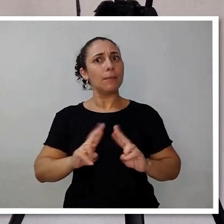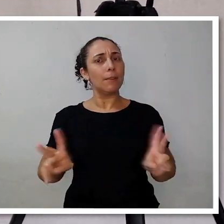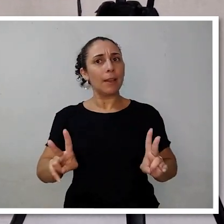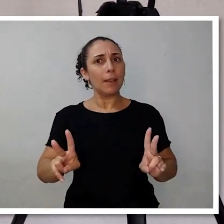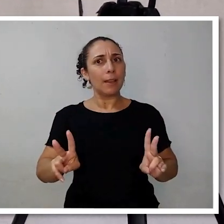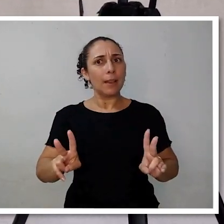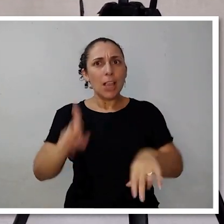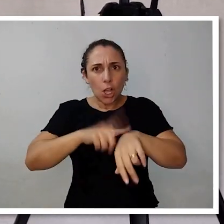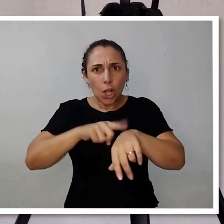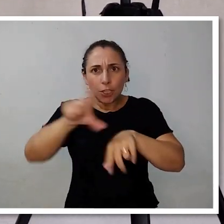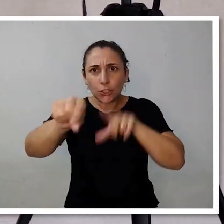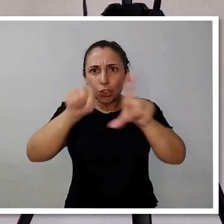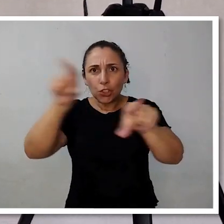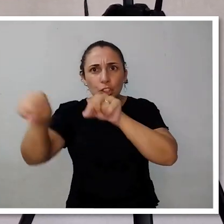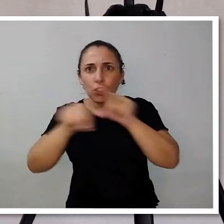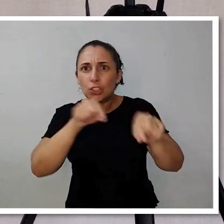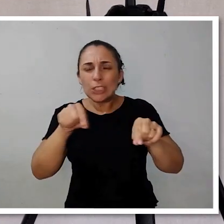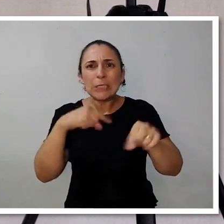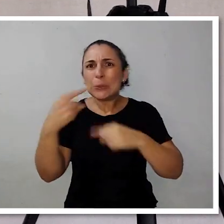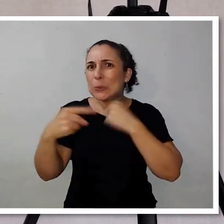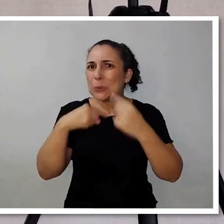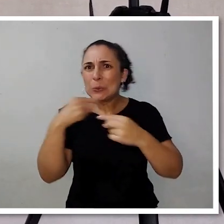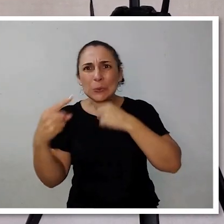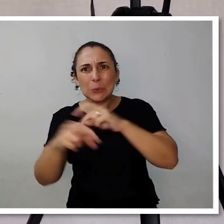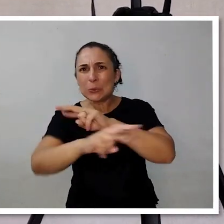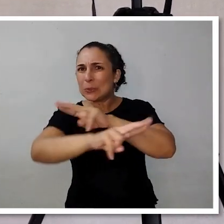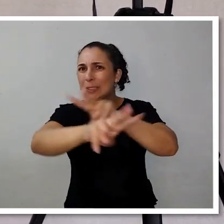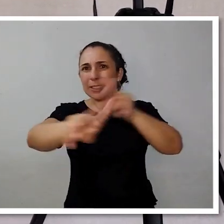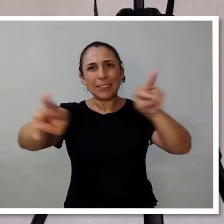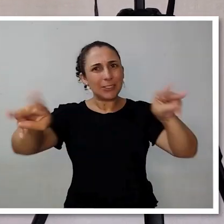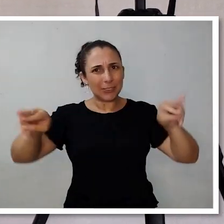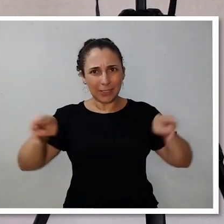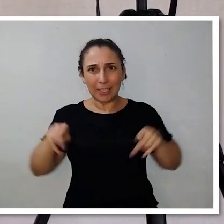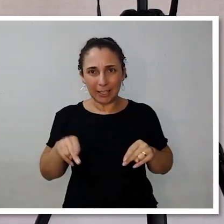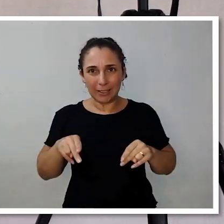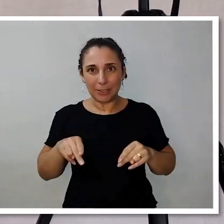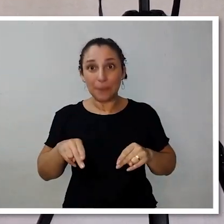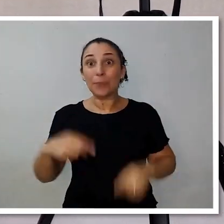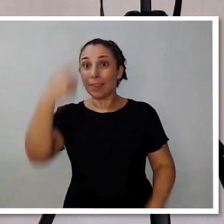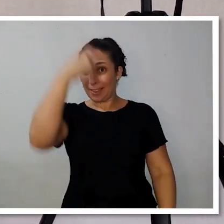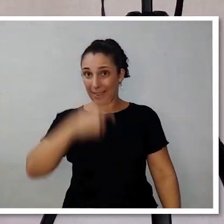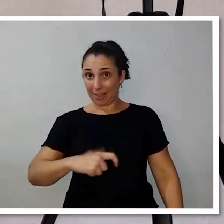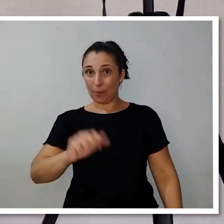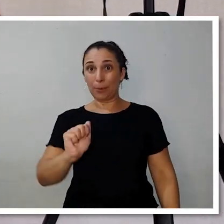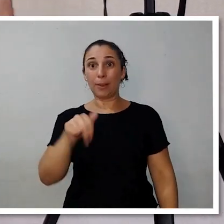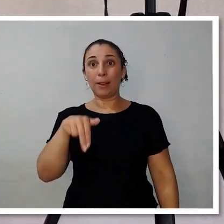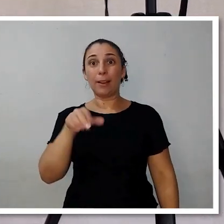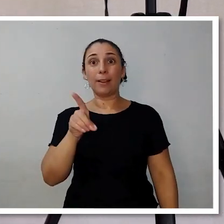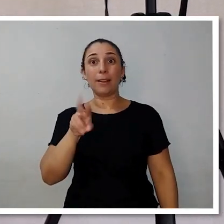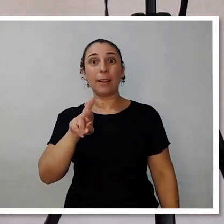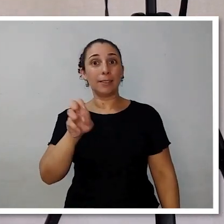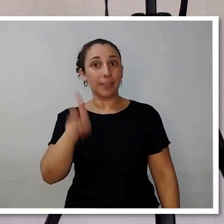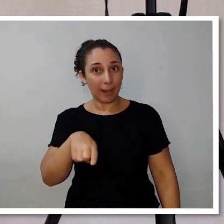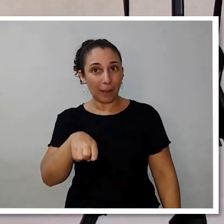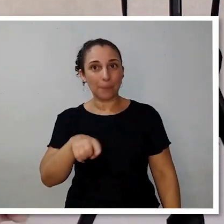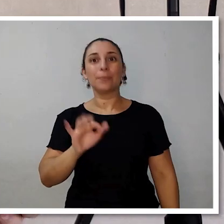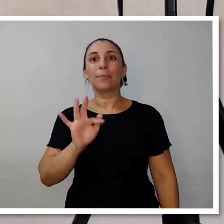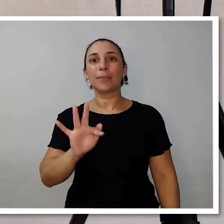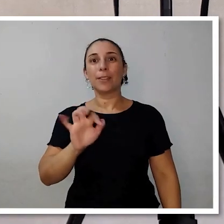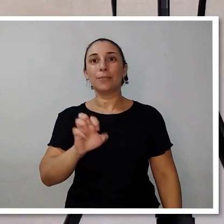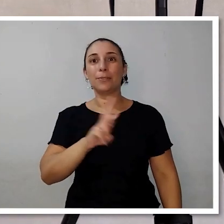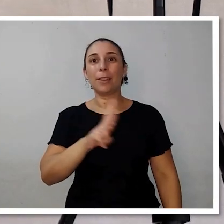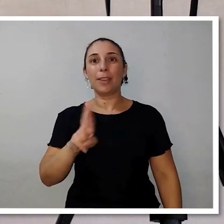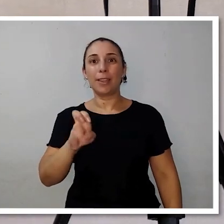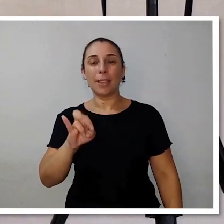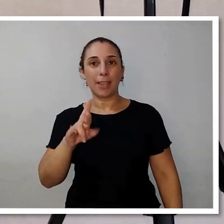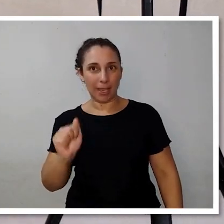os tripés atingiram um grau de especialização tão grande que hoje, quando você for adquirir o seu, você vai se deparar com um monte de dúvidas. E eu,